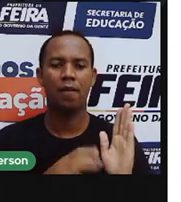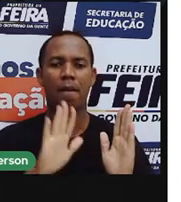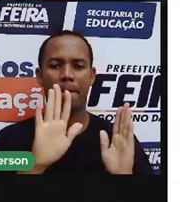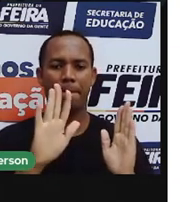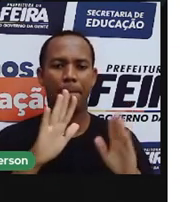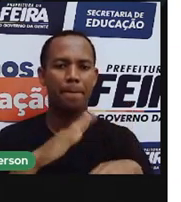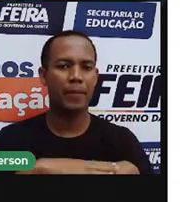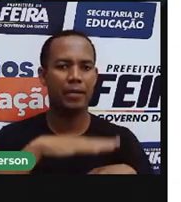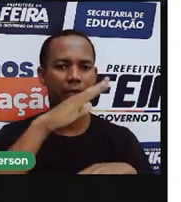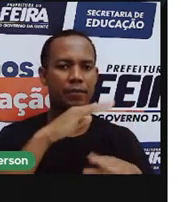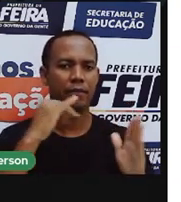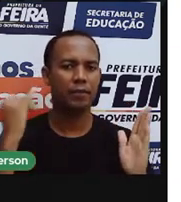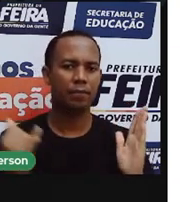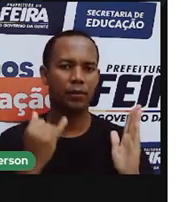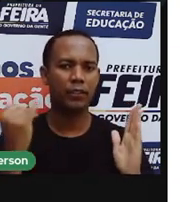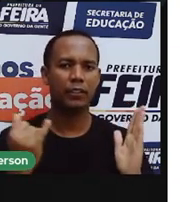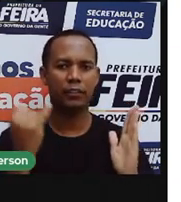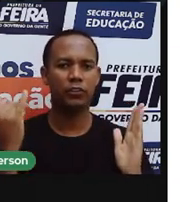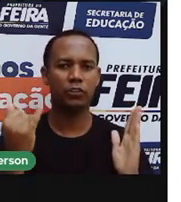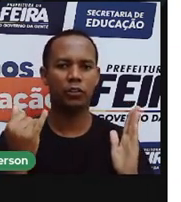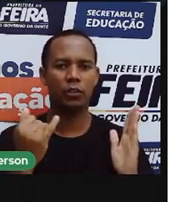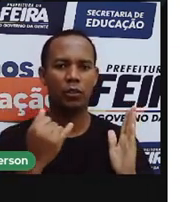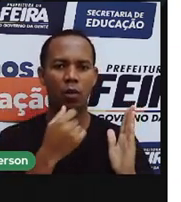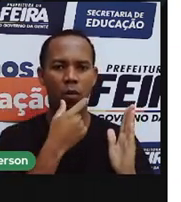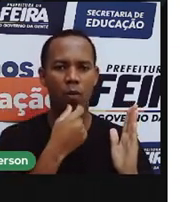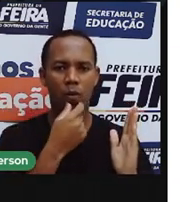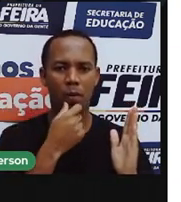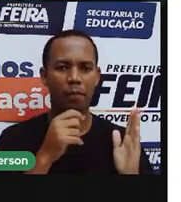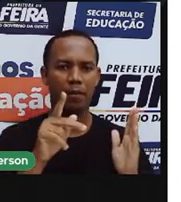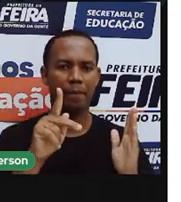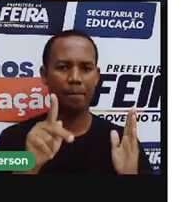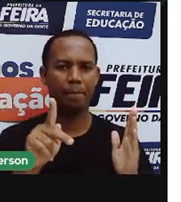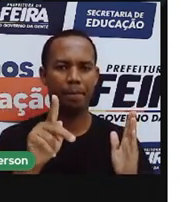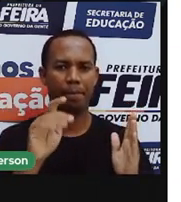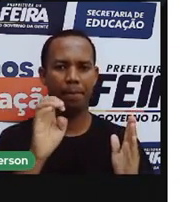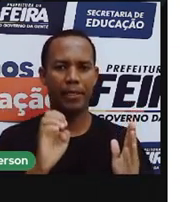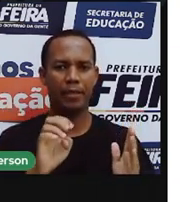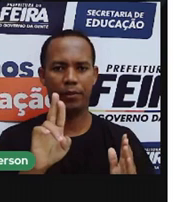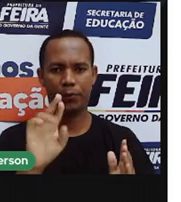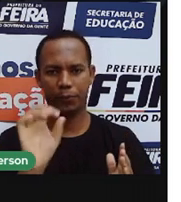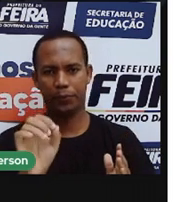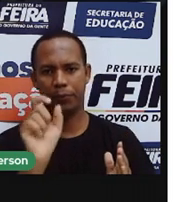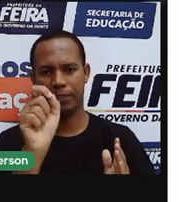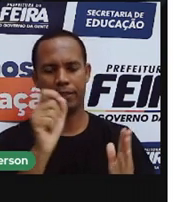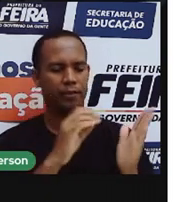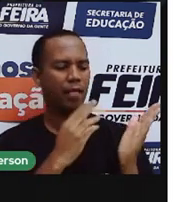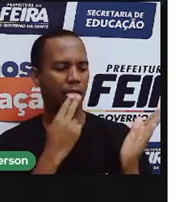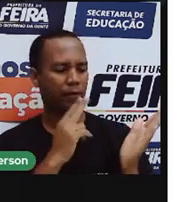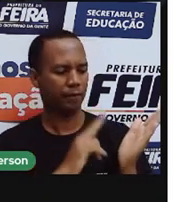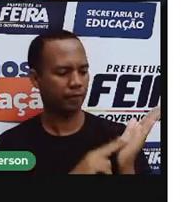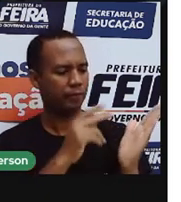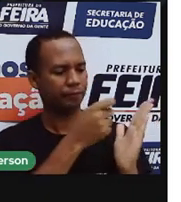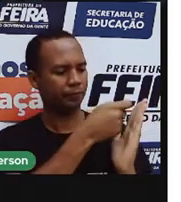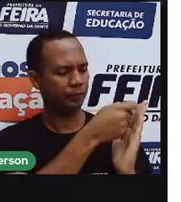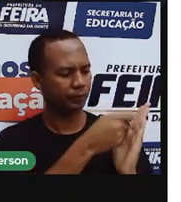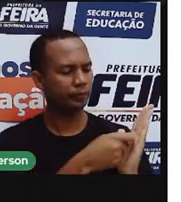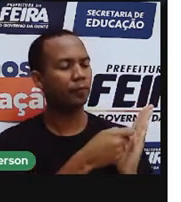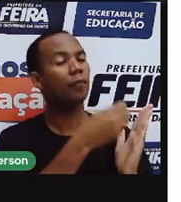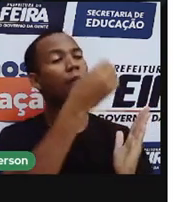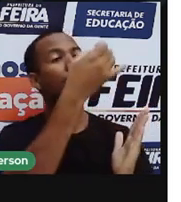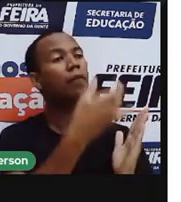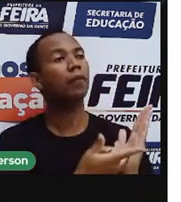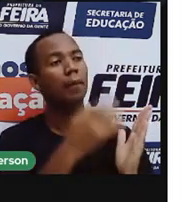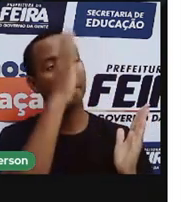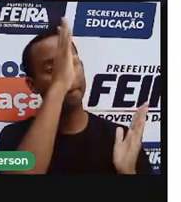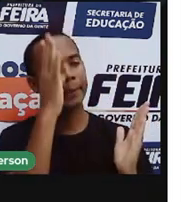foi essa carta de Péron Vaz de Caminha. Porque é nessa carta que ele vai dizendo o seguinte, olha, a terra é assim,